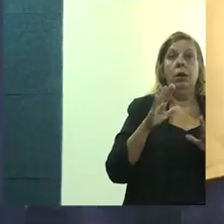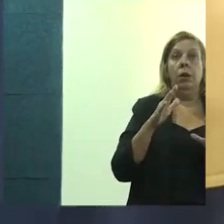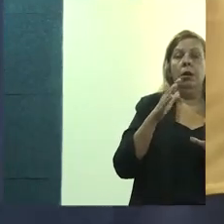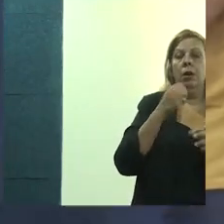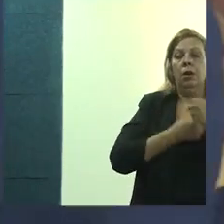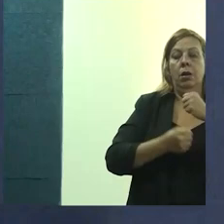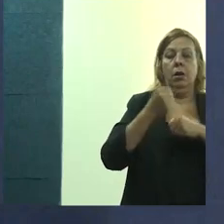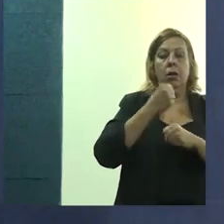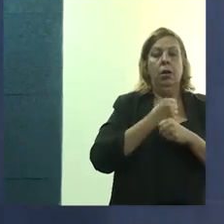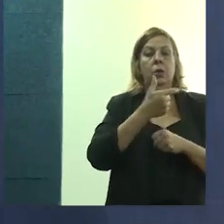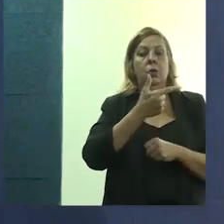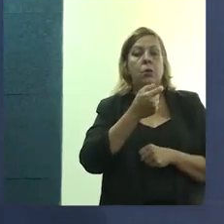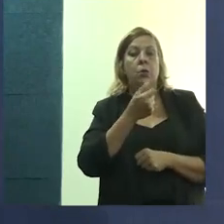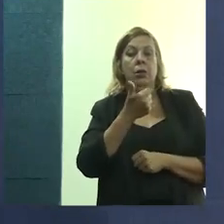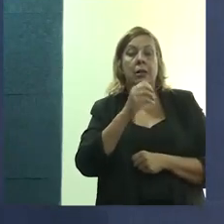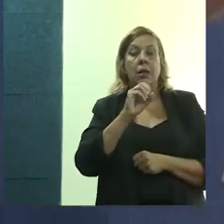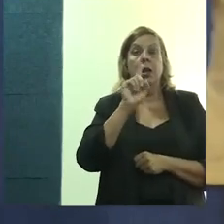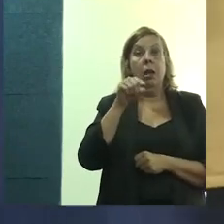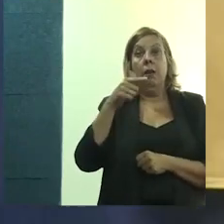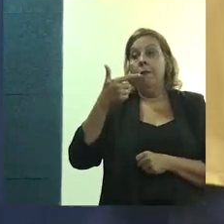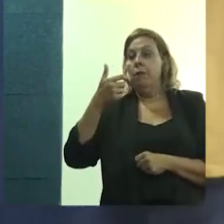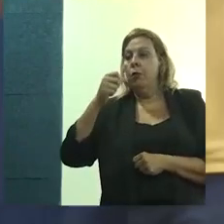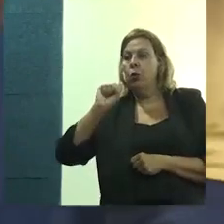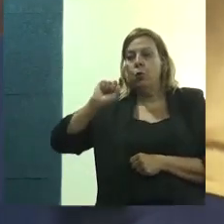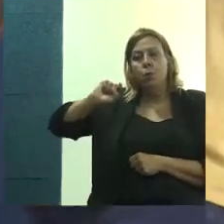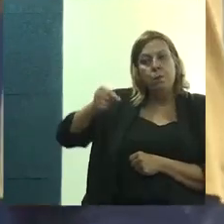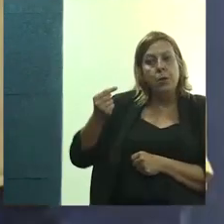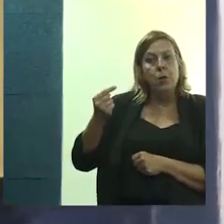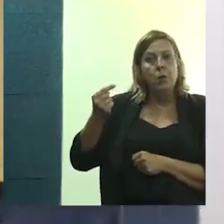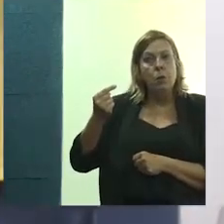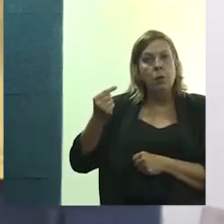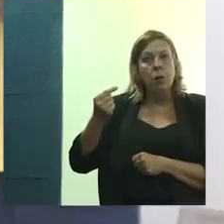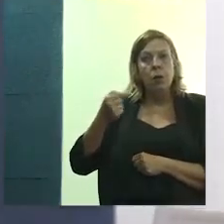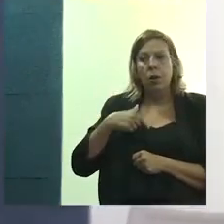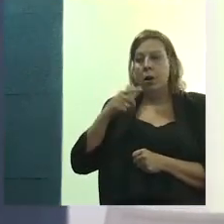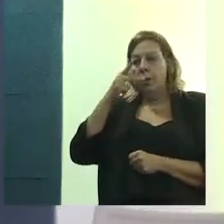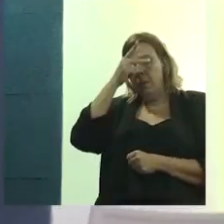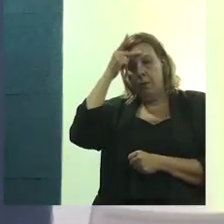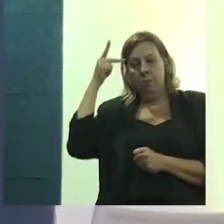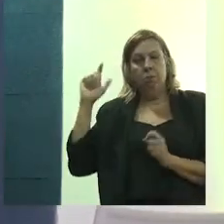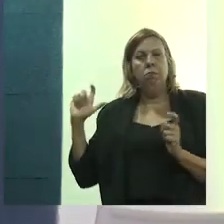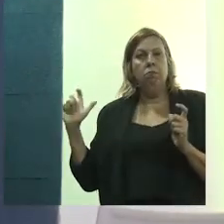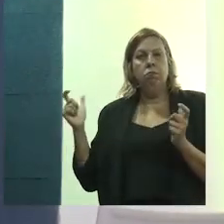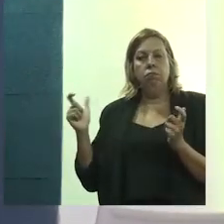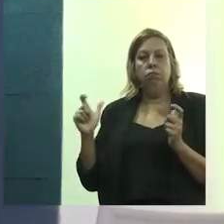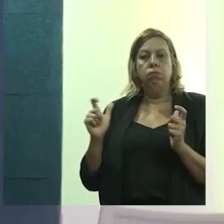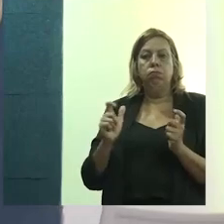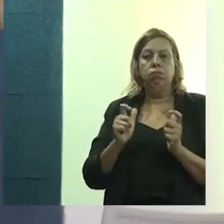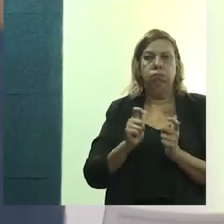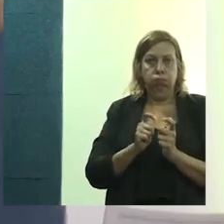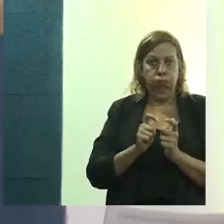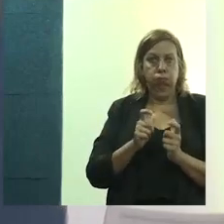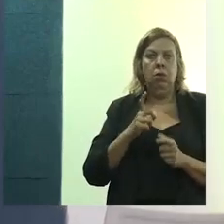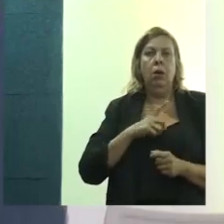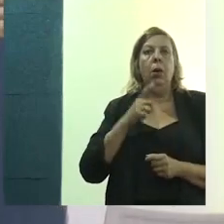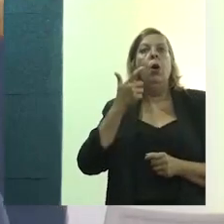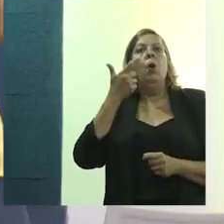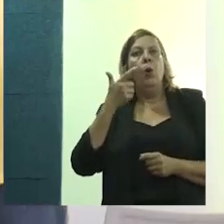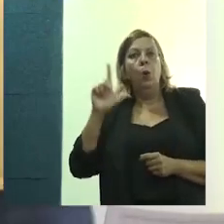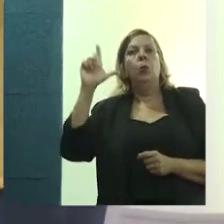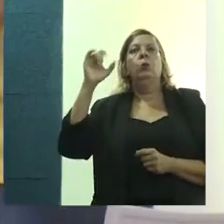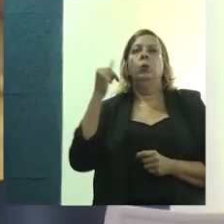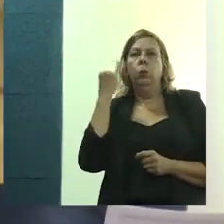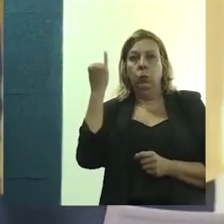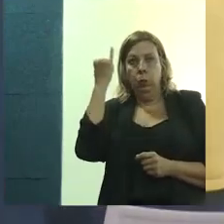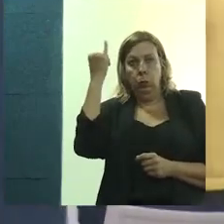sendo que em 2010 era de 28 mil. Então, de certa forma, a população está decrescendo. E outro indicador também